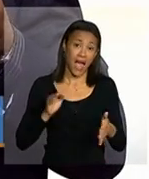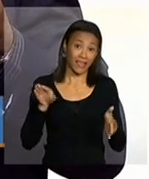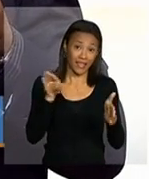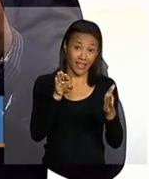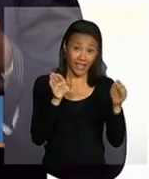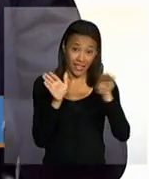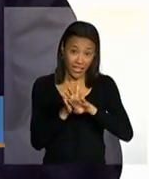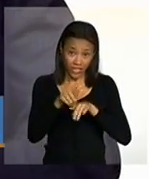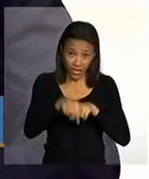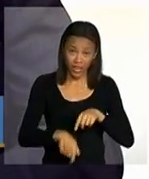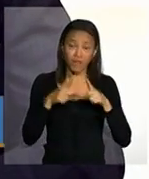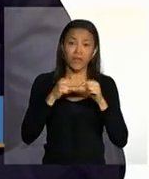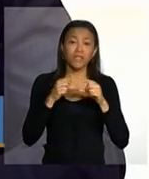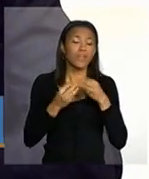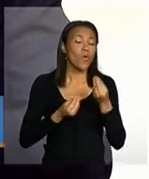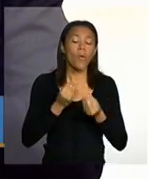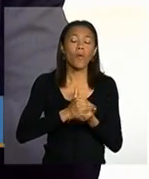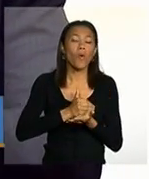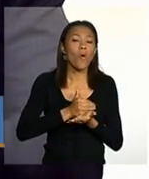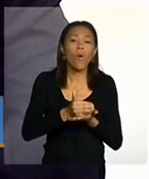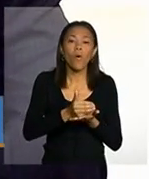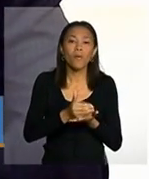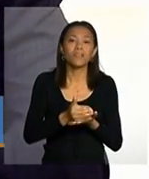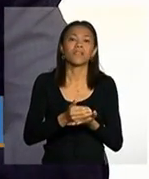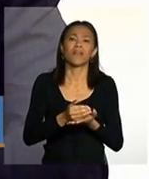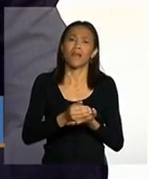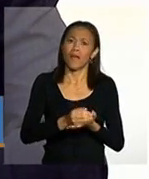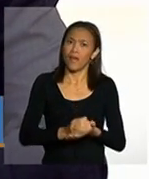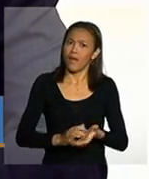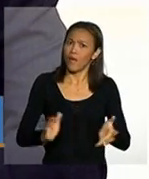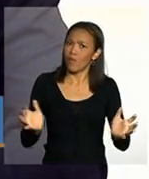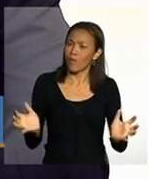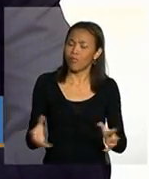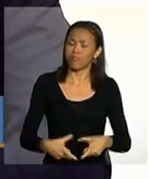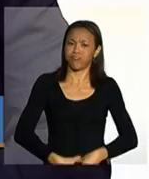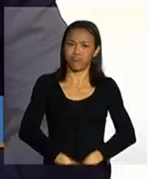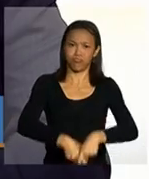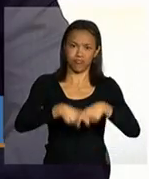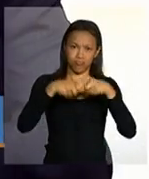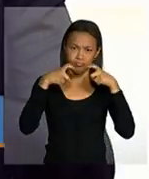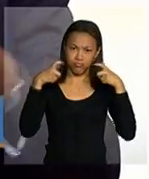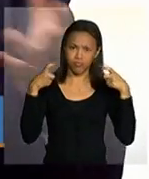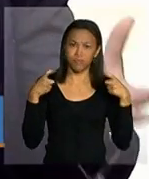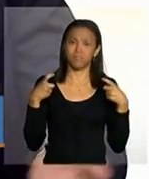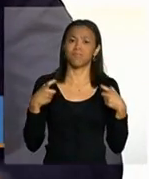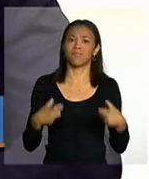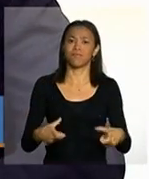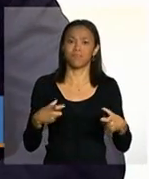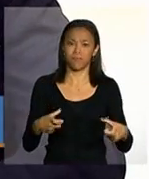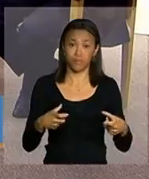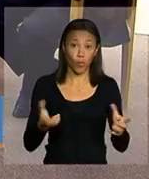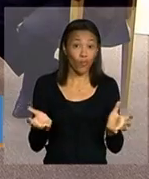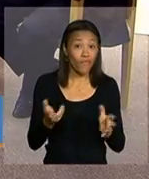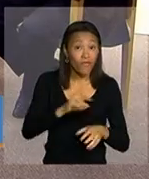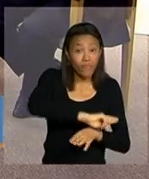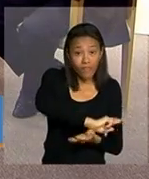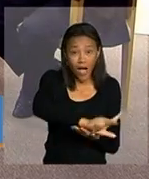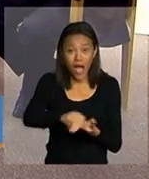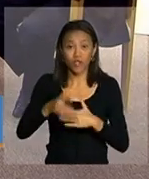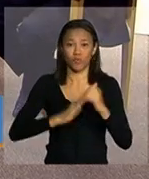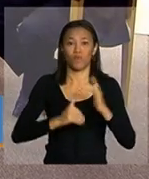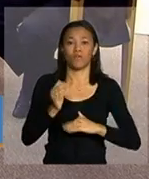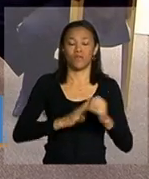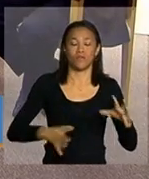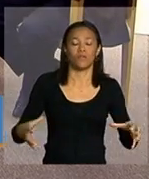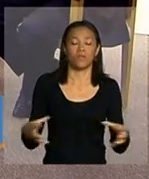Brasília. É uma grande ponta. É uma grande cadeia, Adriana. Estratégia para fazer